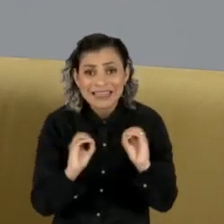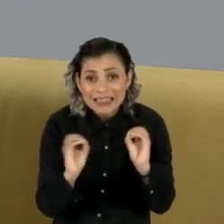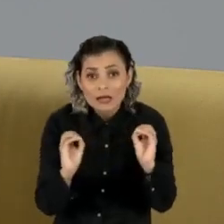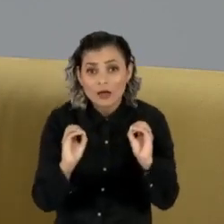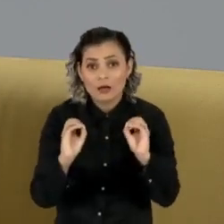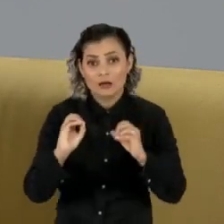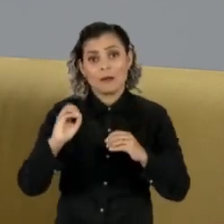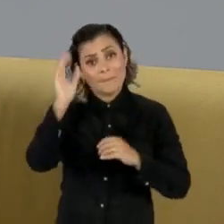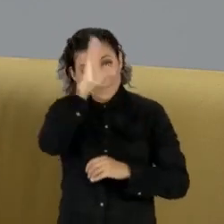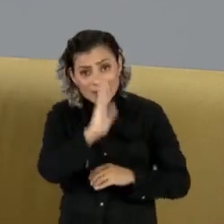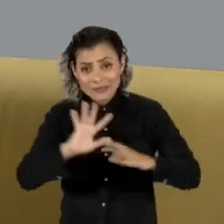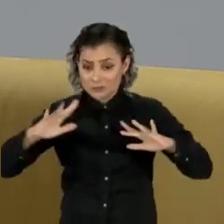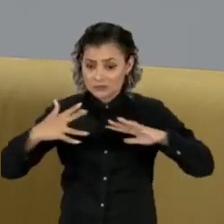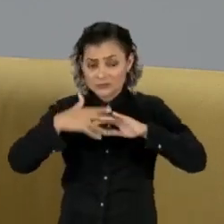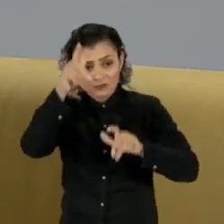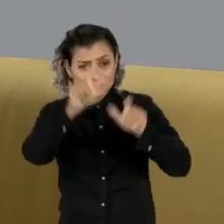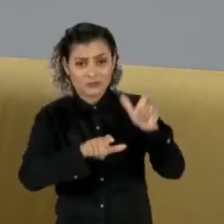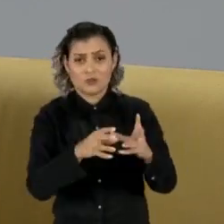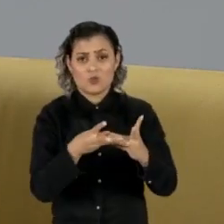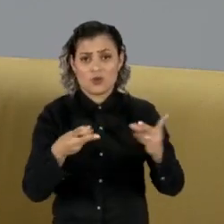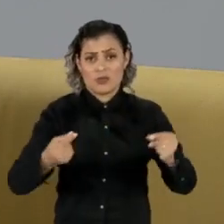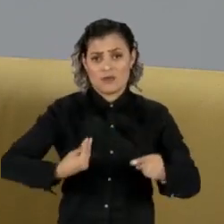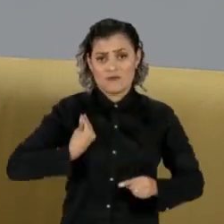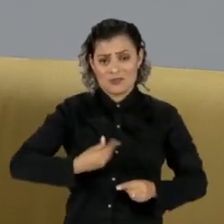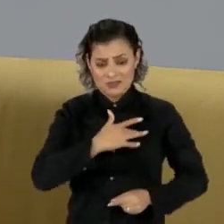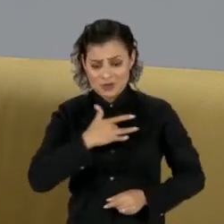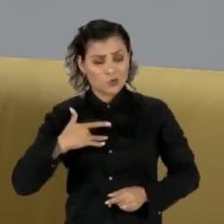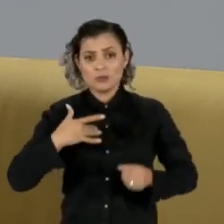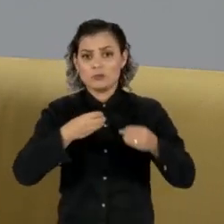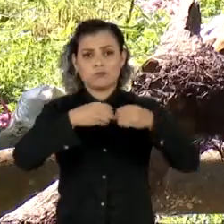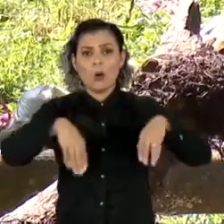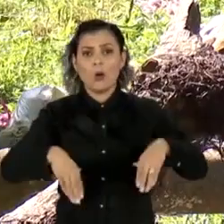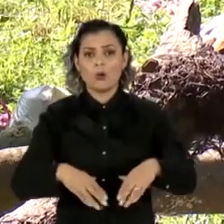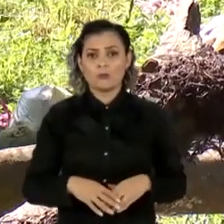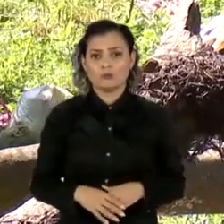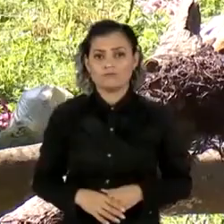e o país perdem em qualidade de vida, saúde e produtividade.